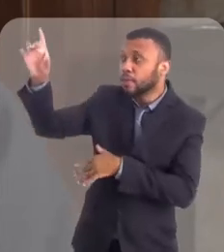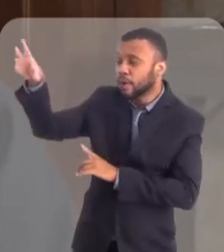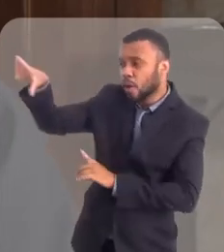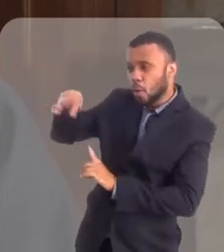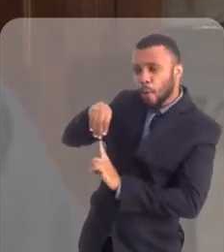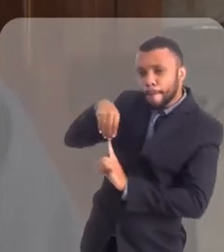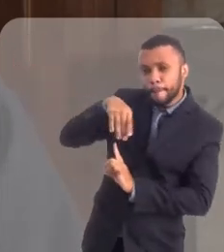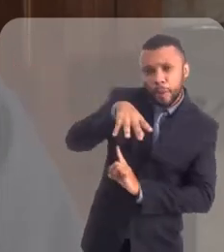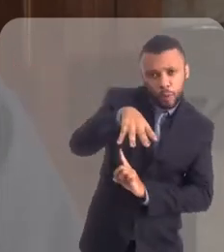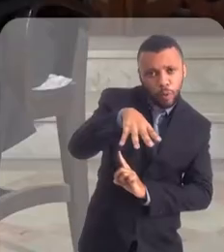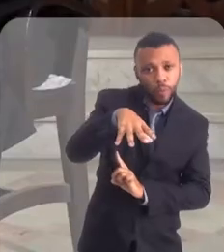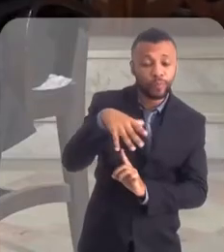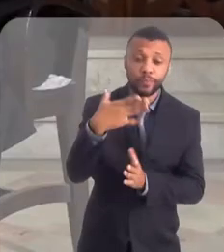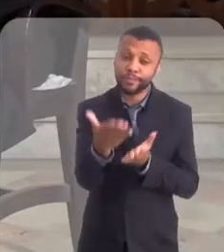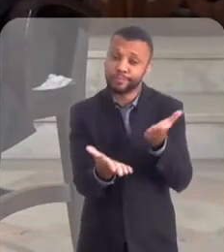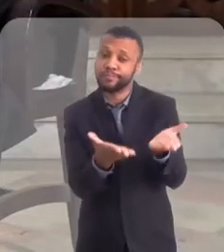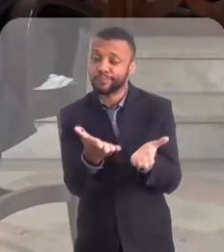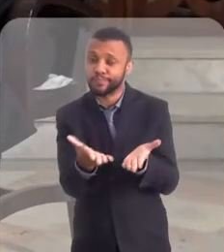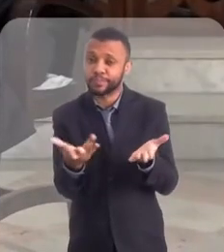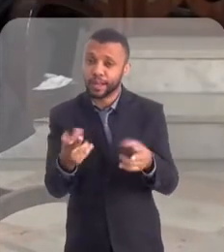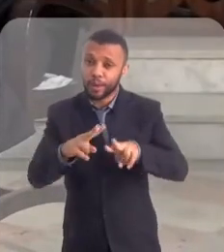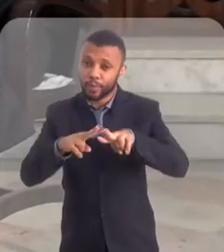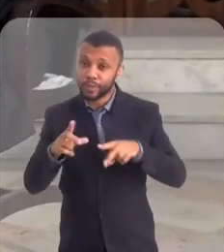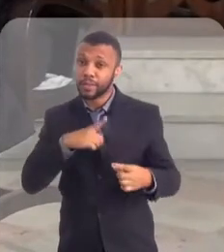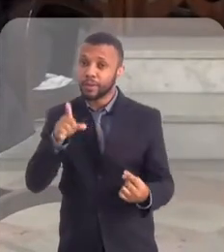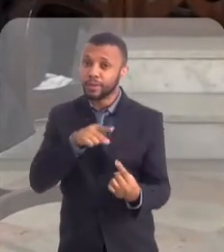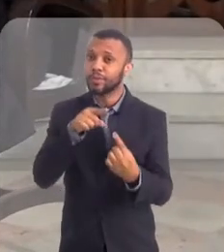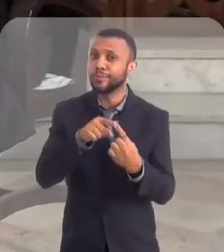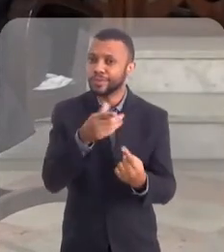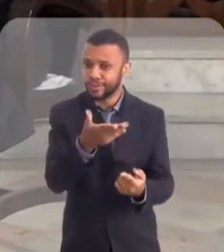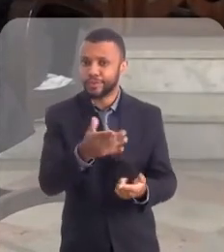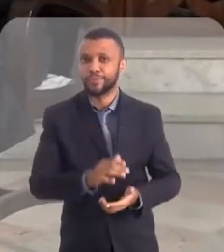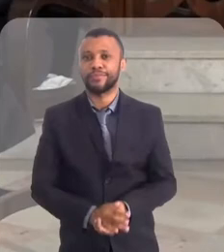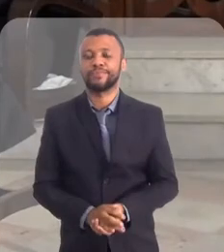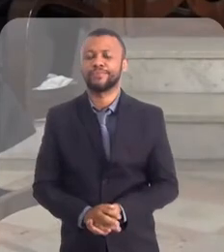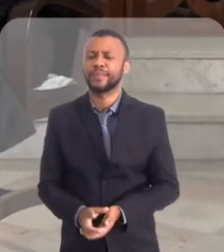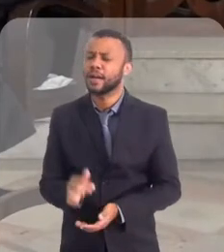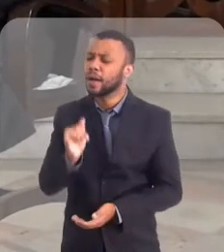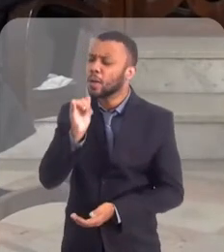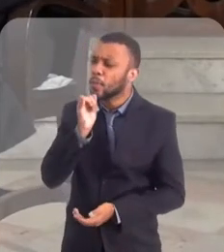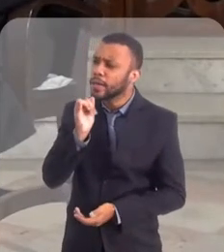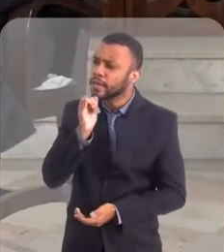ser aqui para os meus paroquianos. Certo. Por exemplo, as datas.